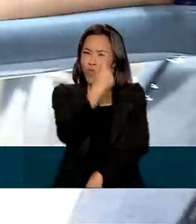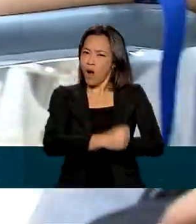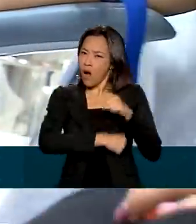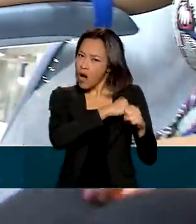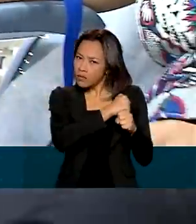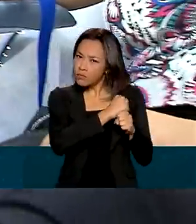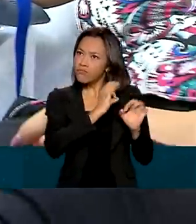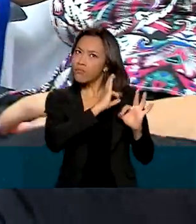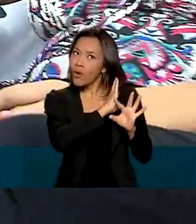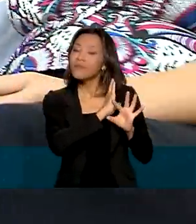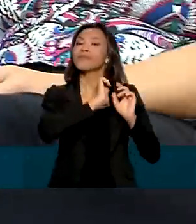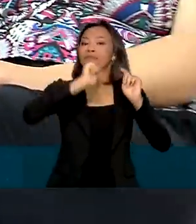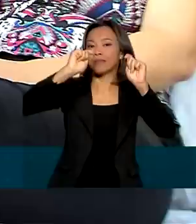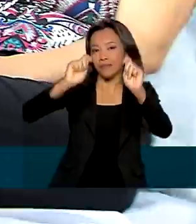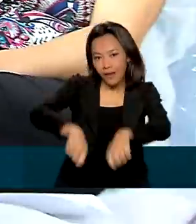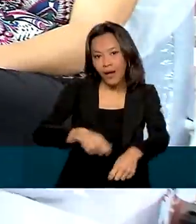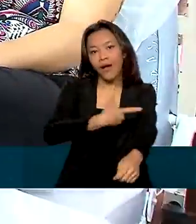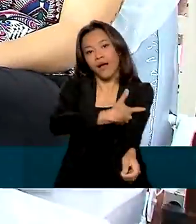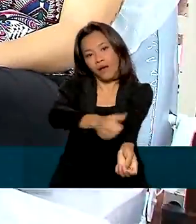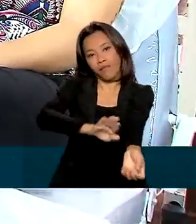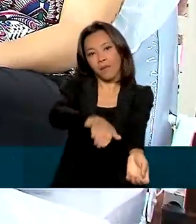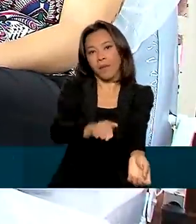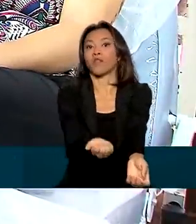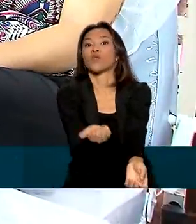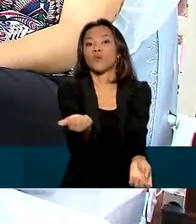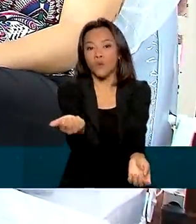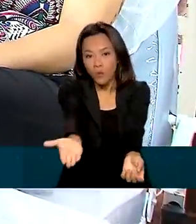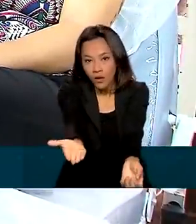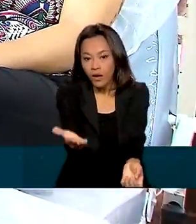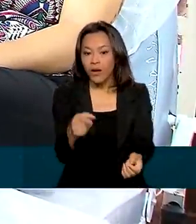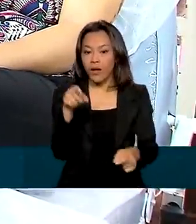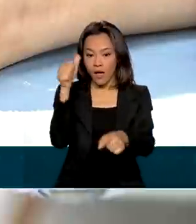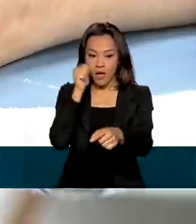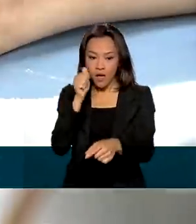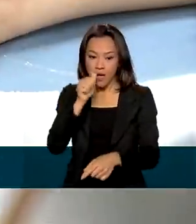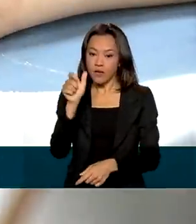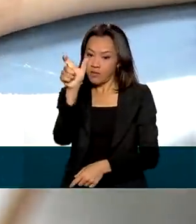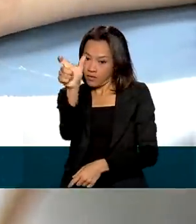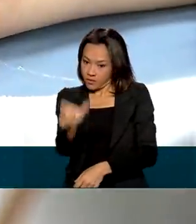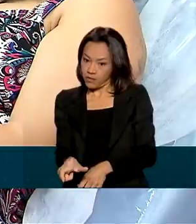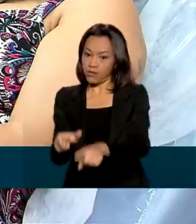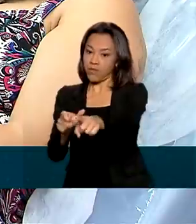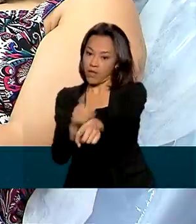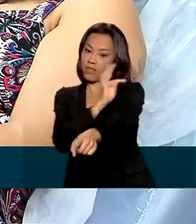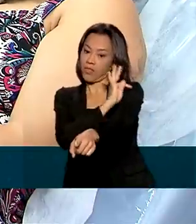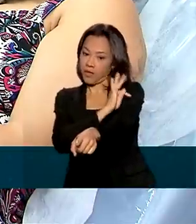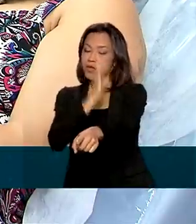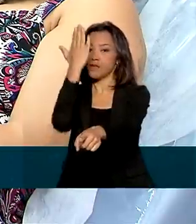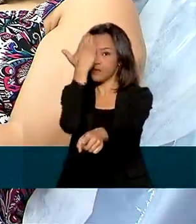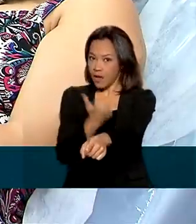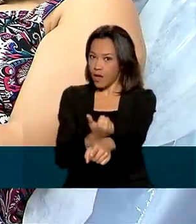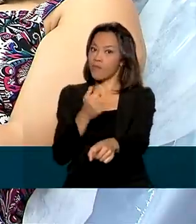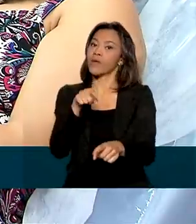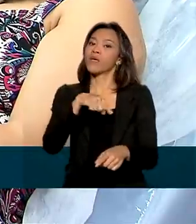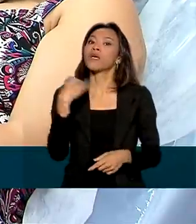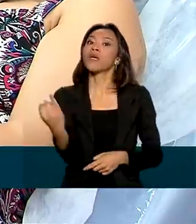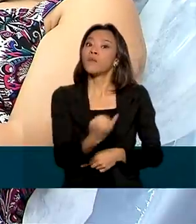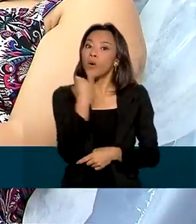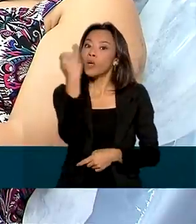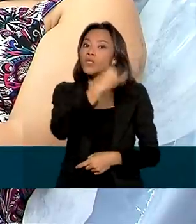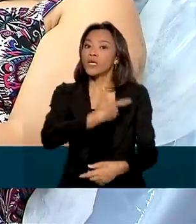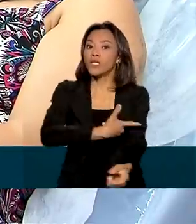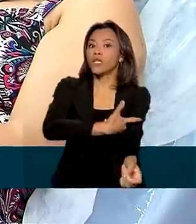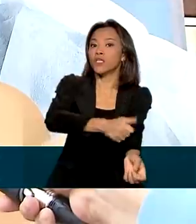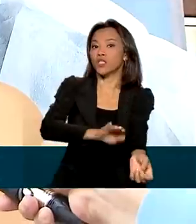ano, você pode sim fazer sua doação. A técnica em enfermagem Luana sabe disso e defende a importância da